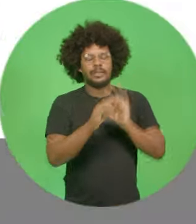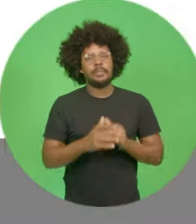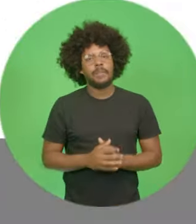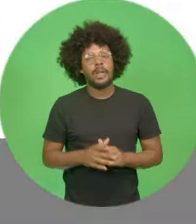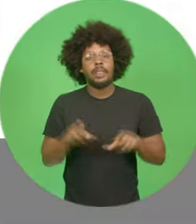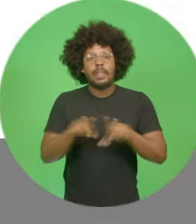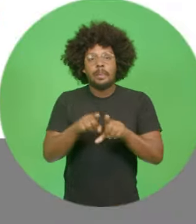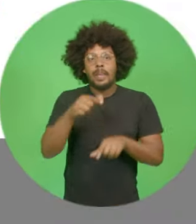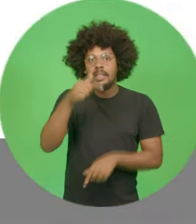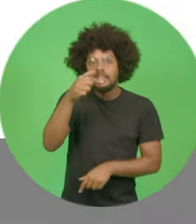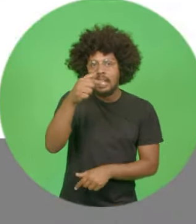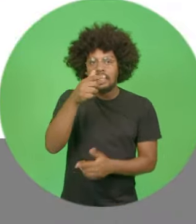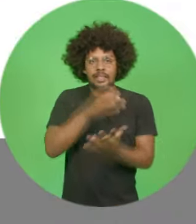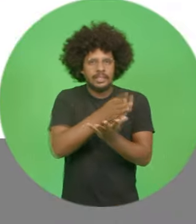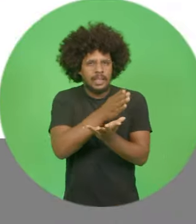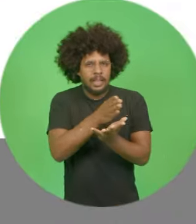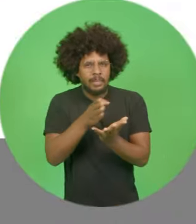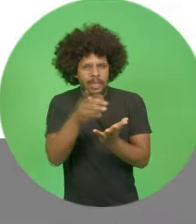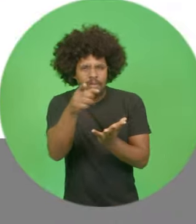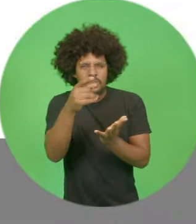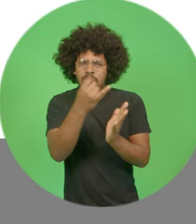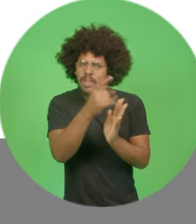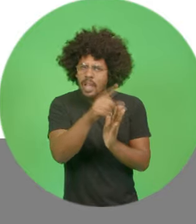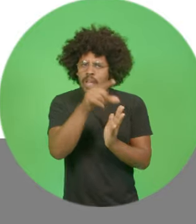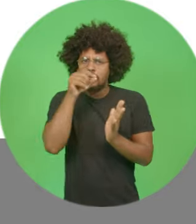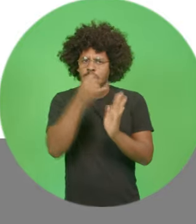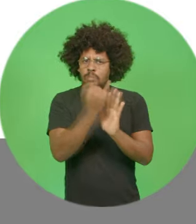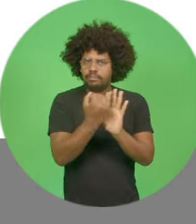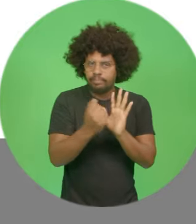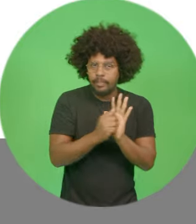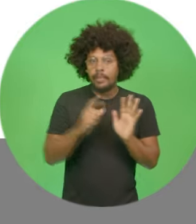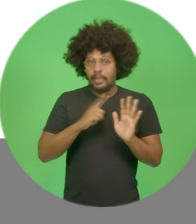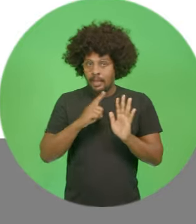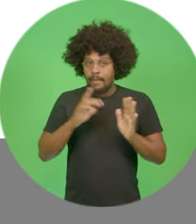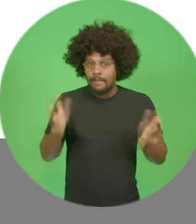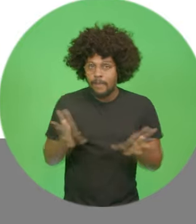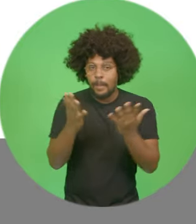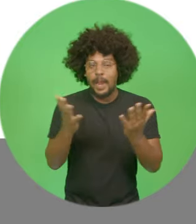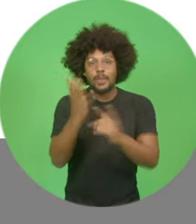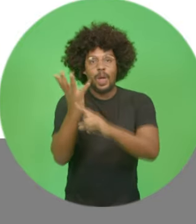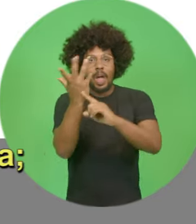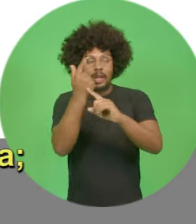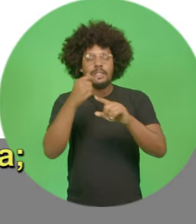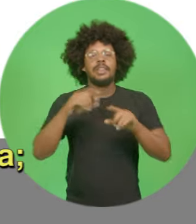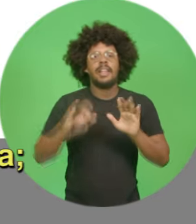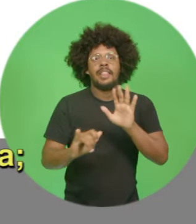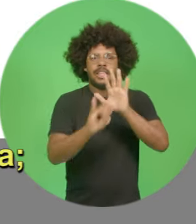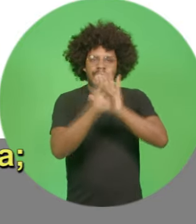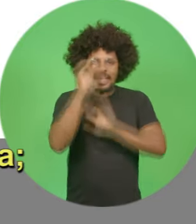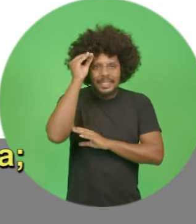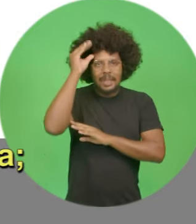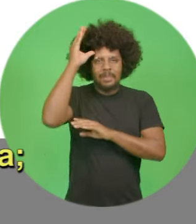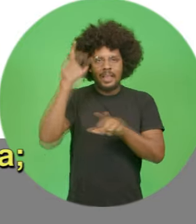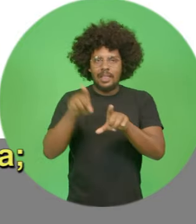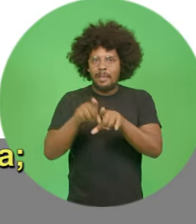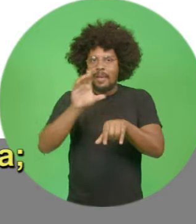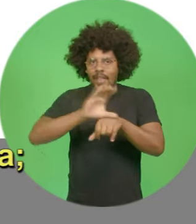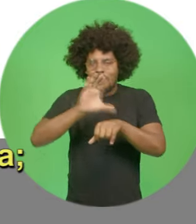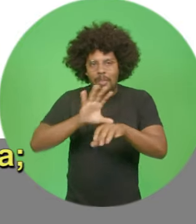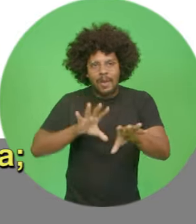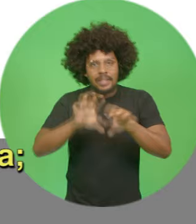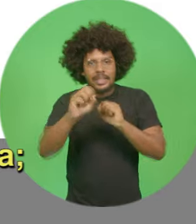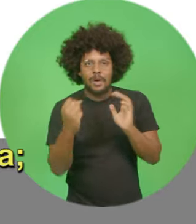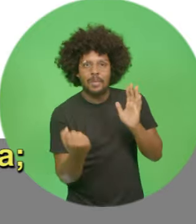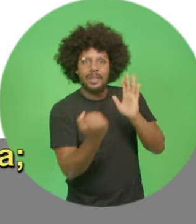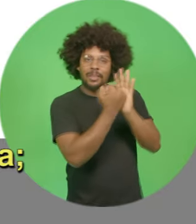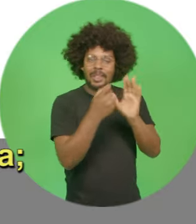E 7 segmentos para você se inscrever. Fomento às Artes, Identidades e Saberes, Formação, Patrimônio,